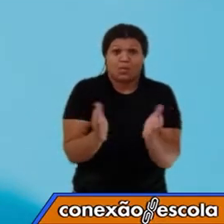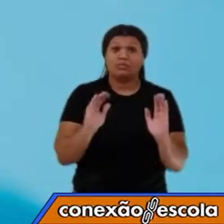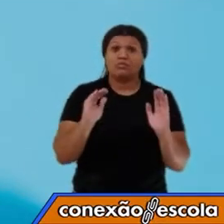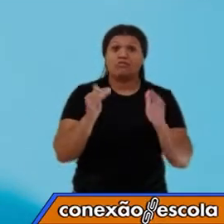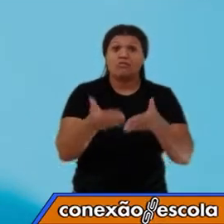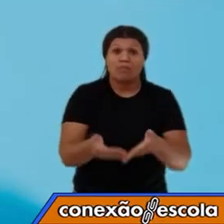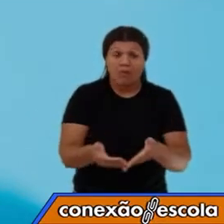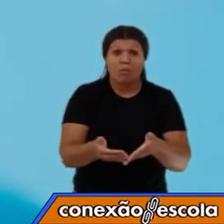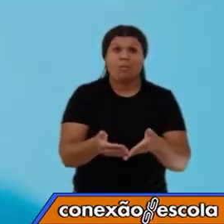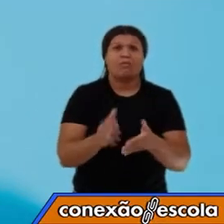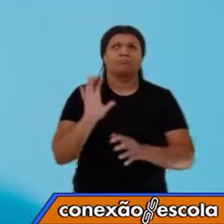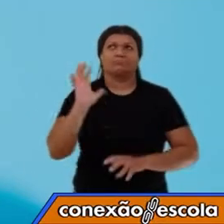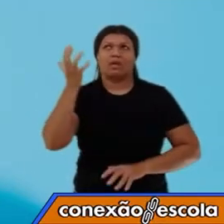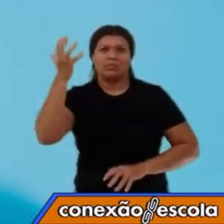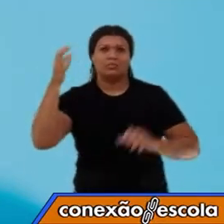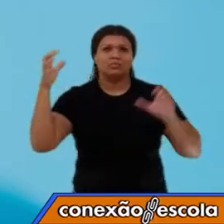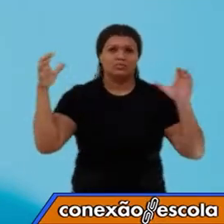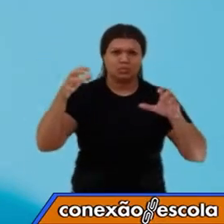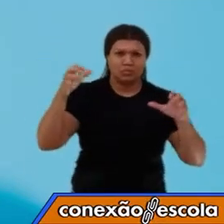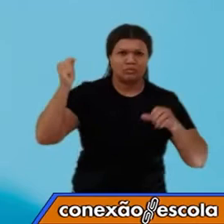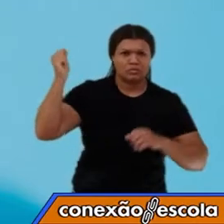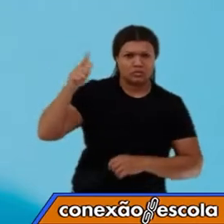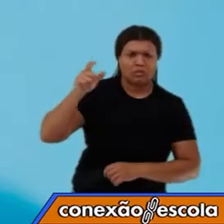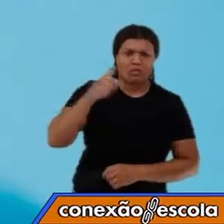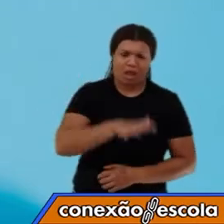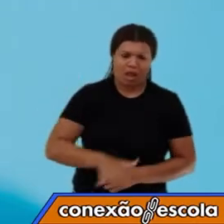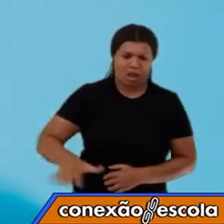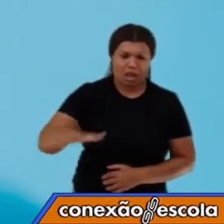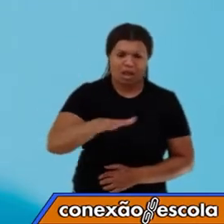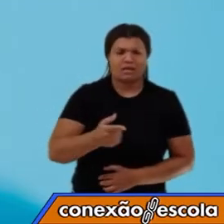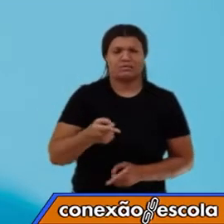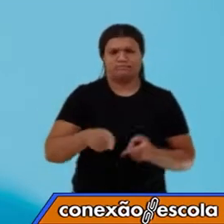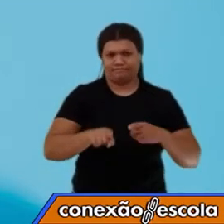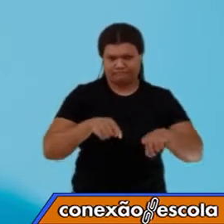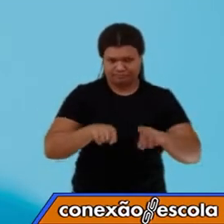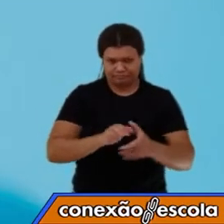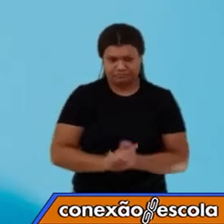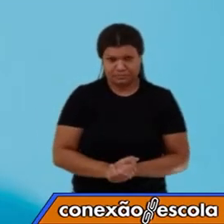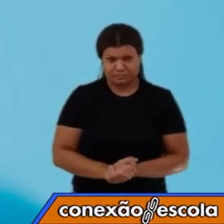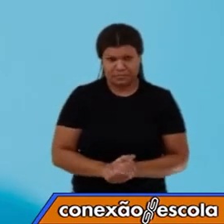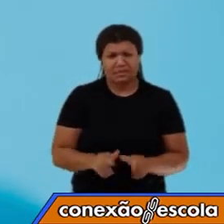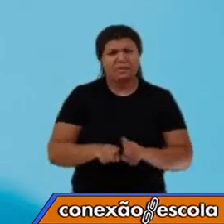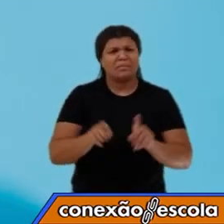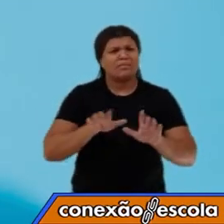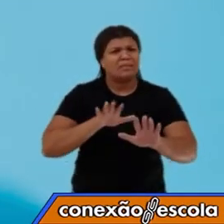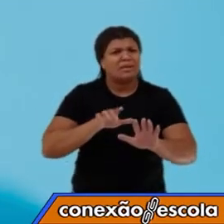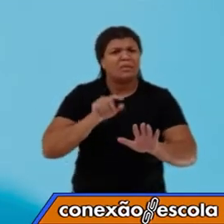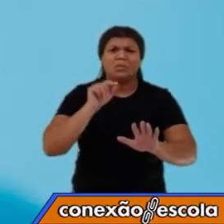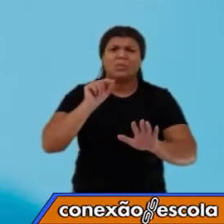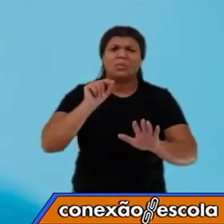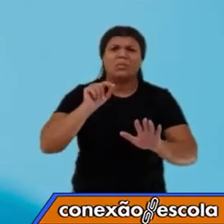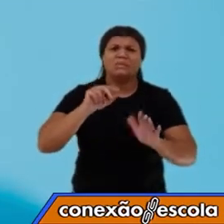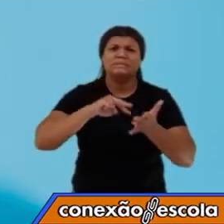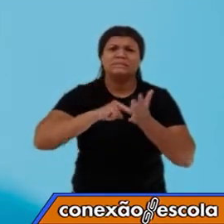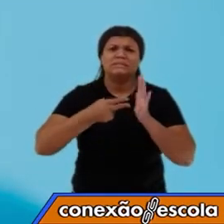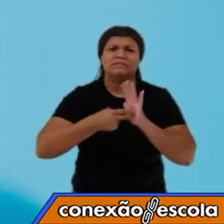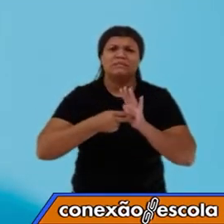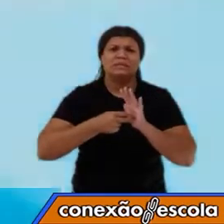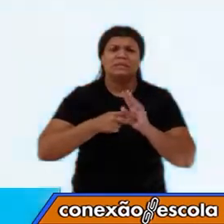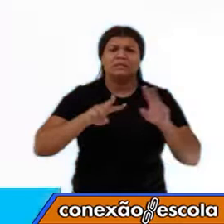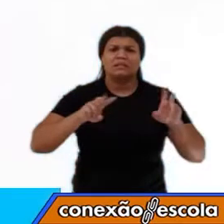termologia, uma área da física. Bom, mas o que seria, então, o calor?